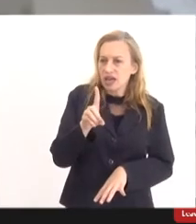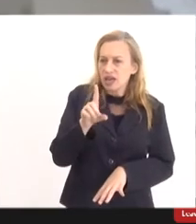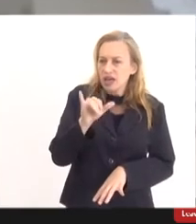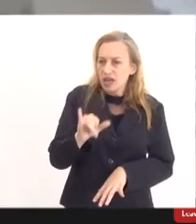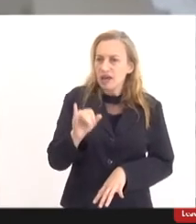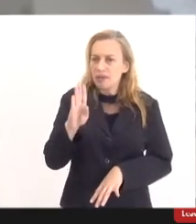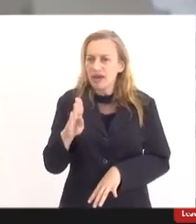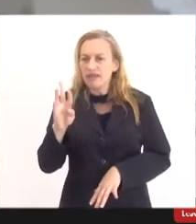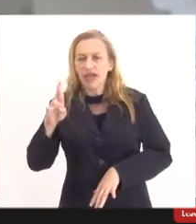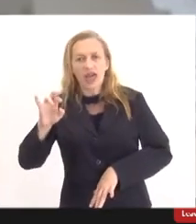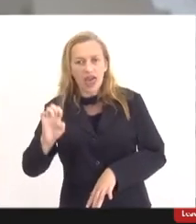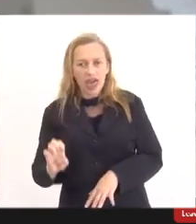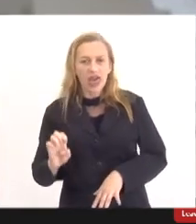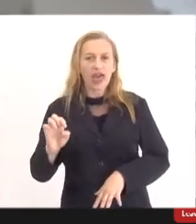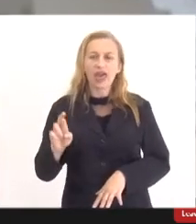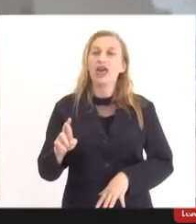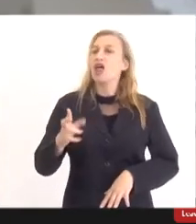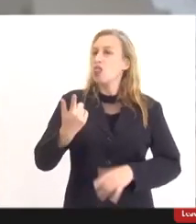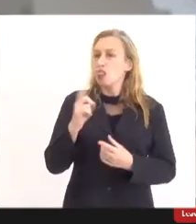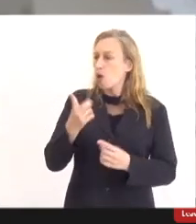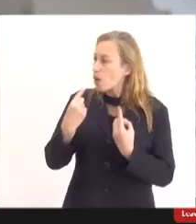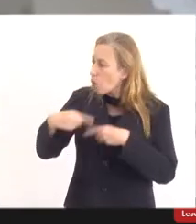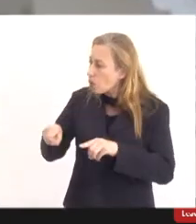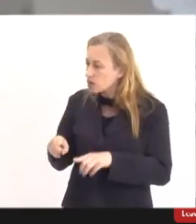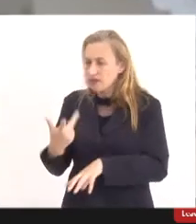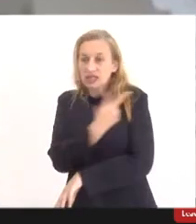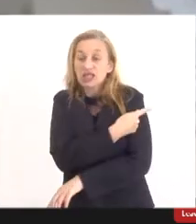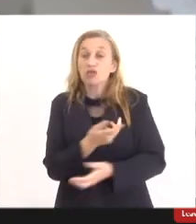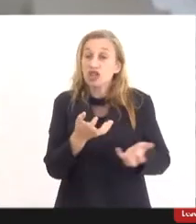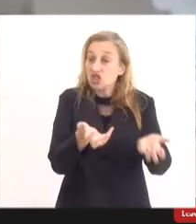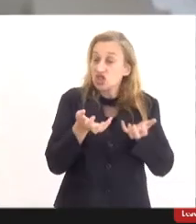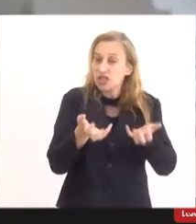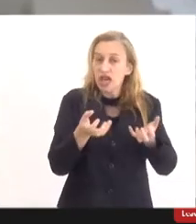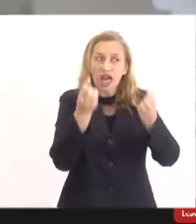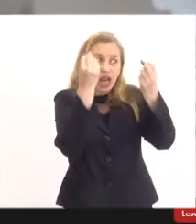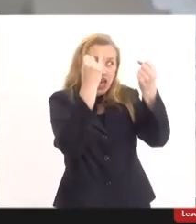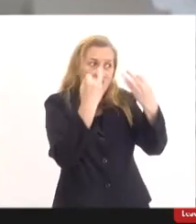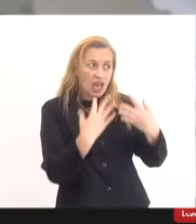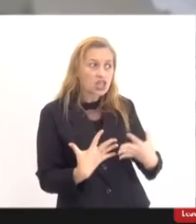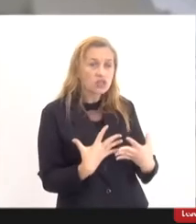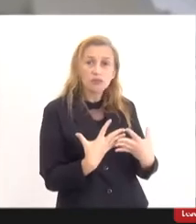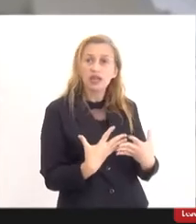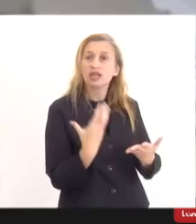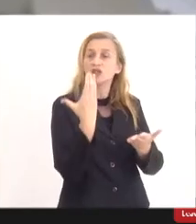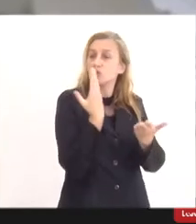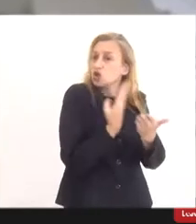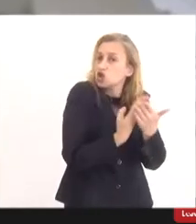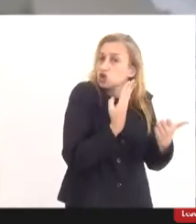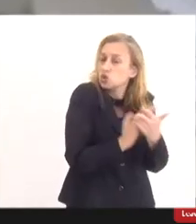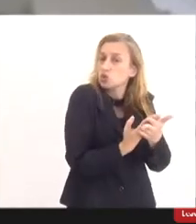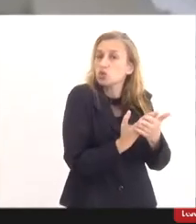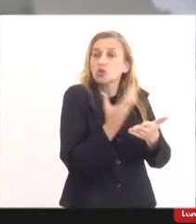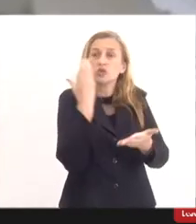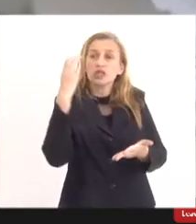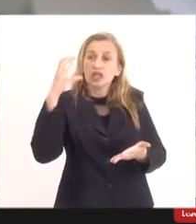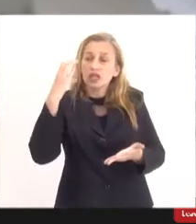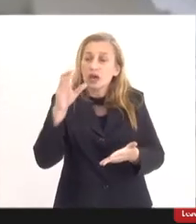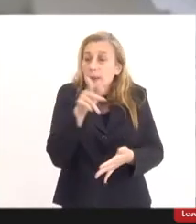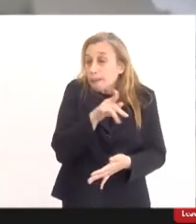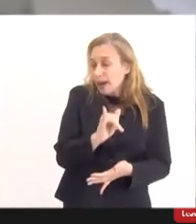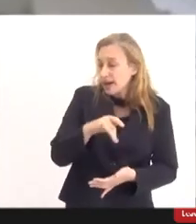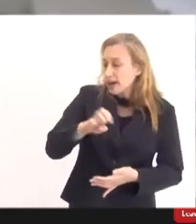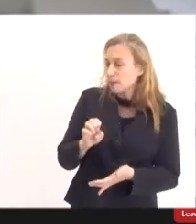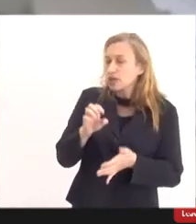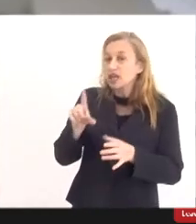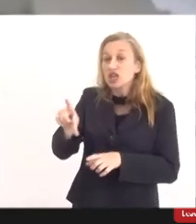vacinação em hipótese alguma. O que a gente quer é trazer esclarecimentos e subsídios para que os pais decidam de forma